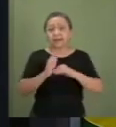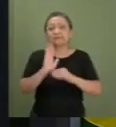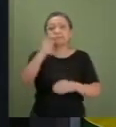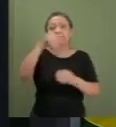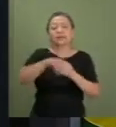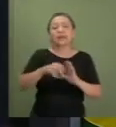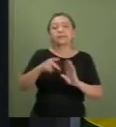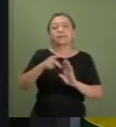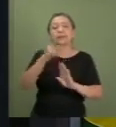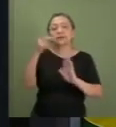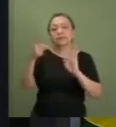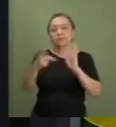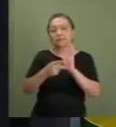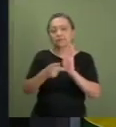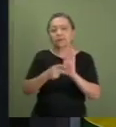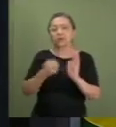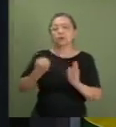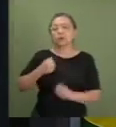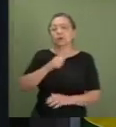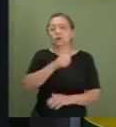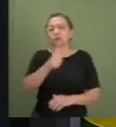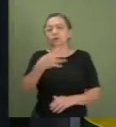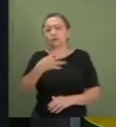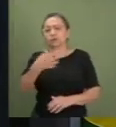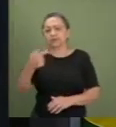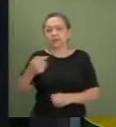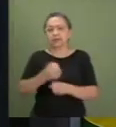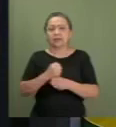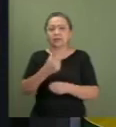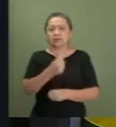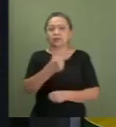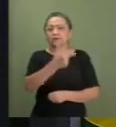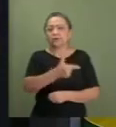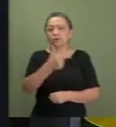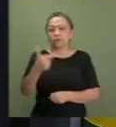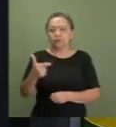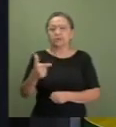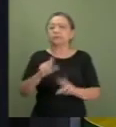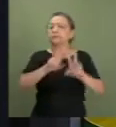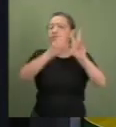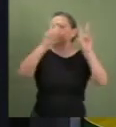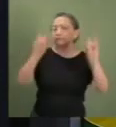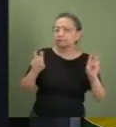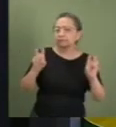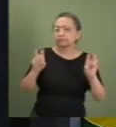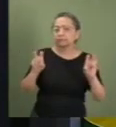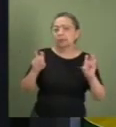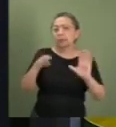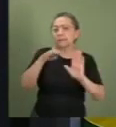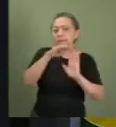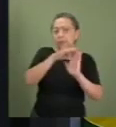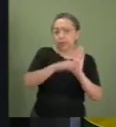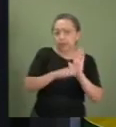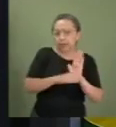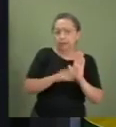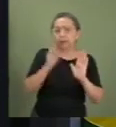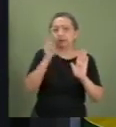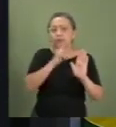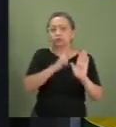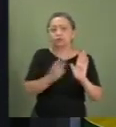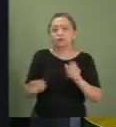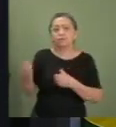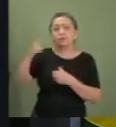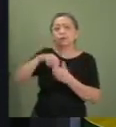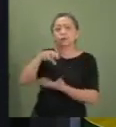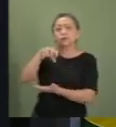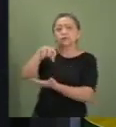provisória 1147 de 2022, que trata do Programa Emergencial de Retomada do